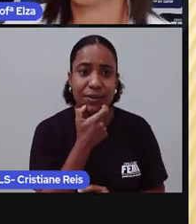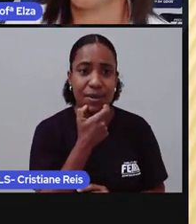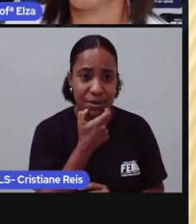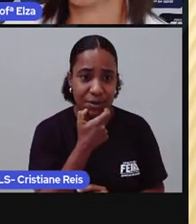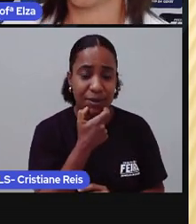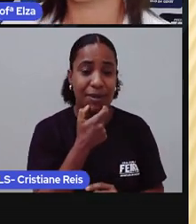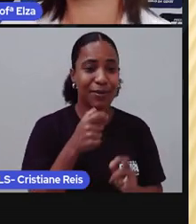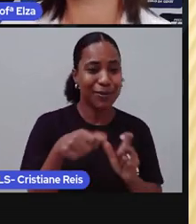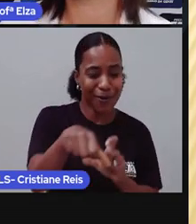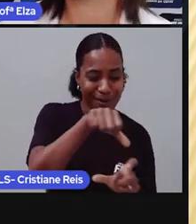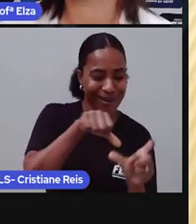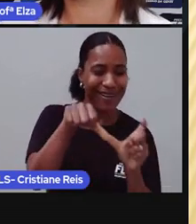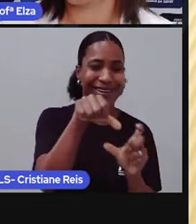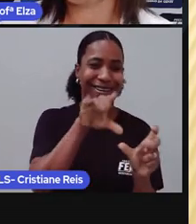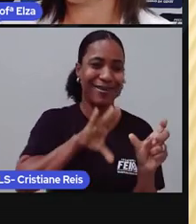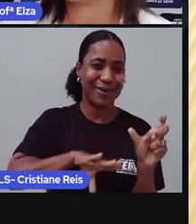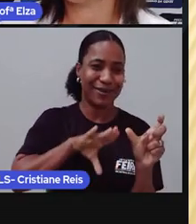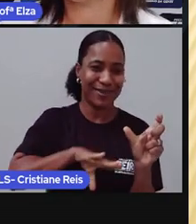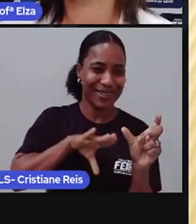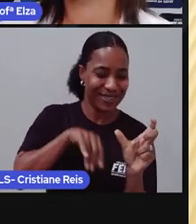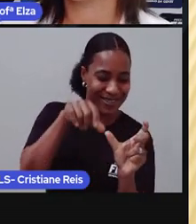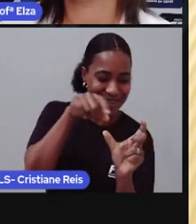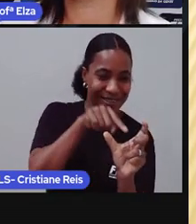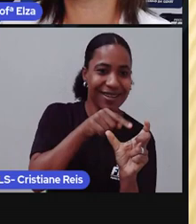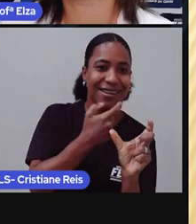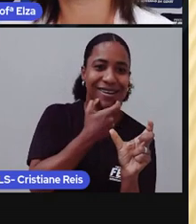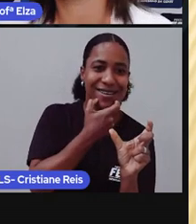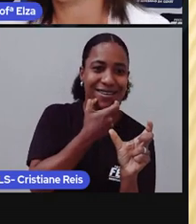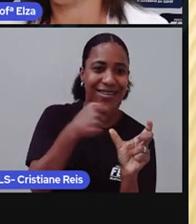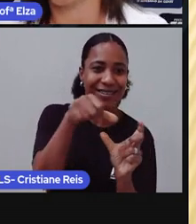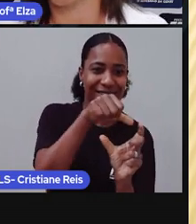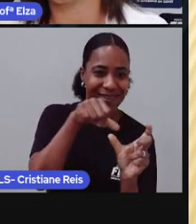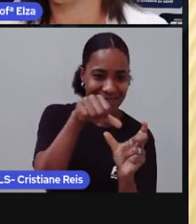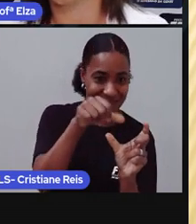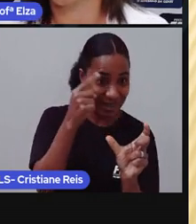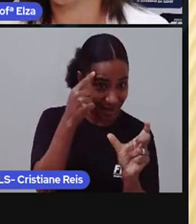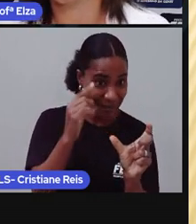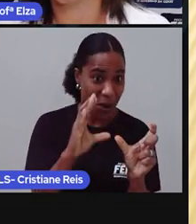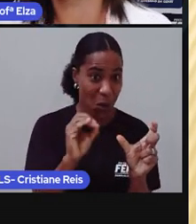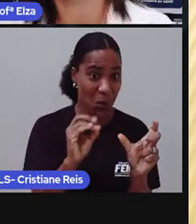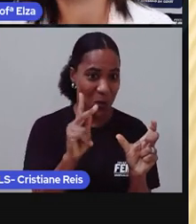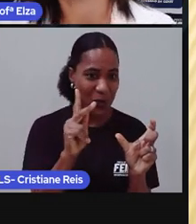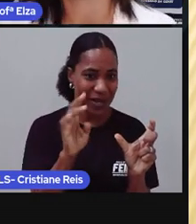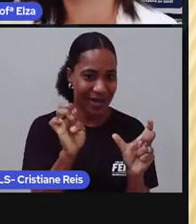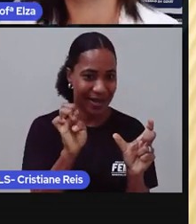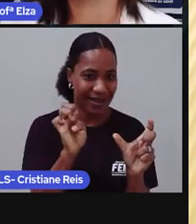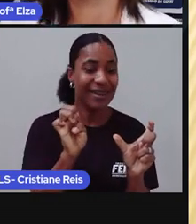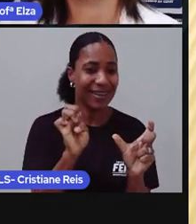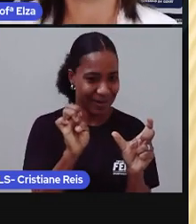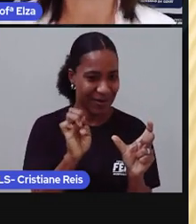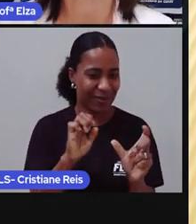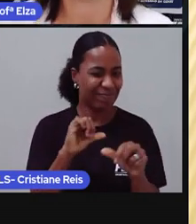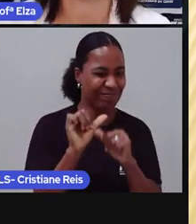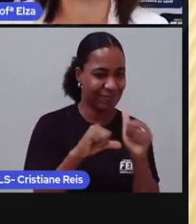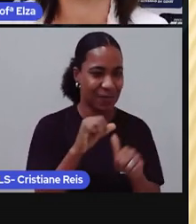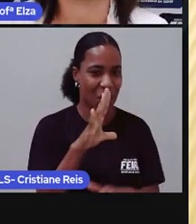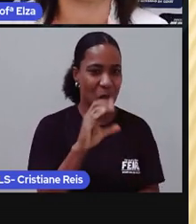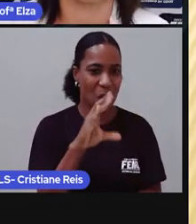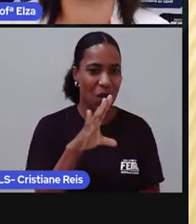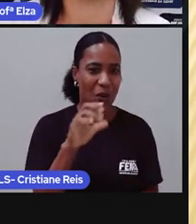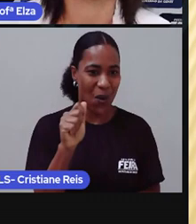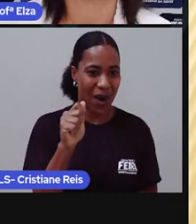aportuguesadas. Lembra? Cook. Coca-Cola. Às vezes, elas são